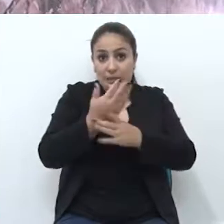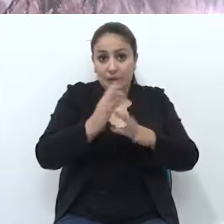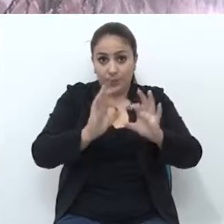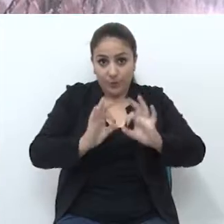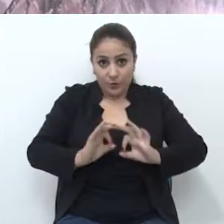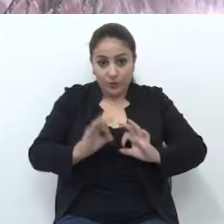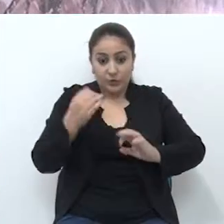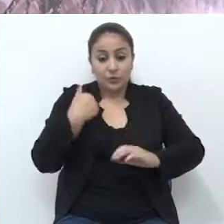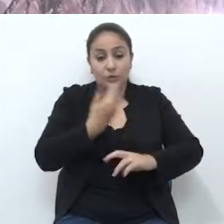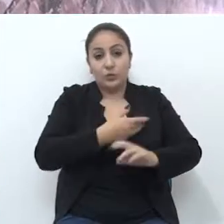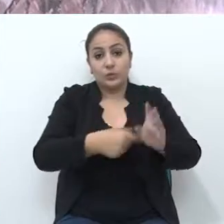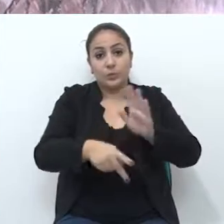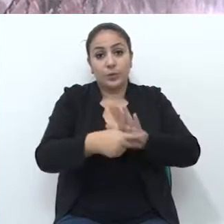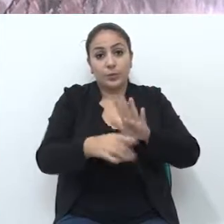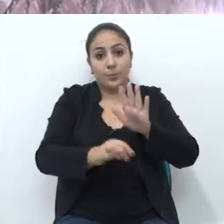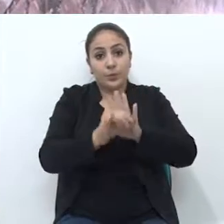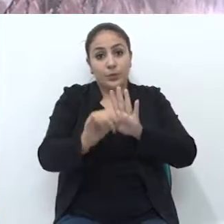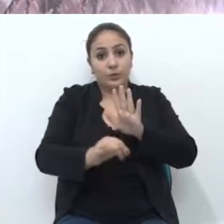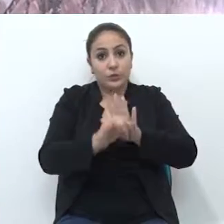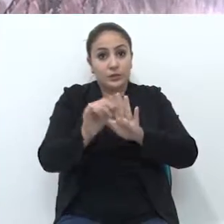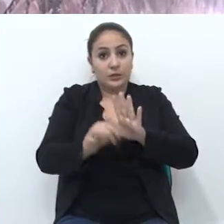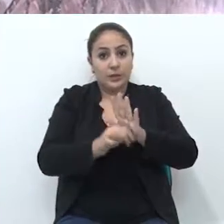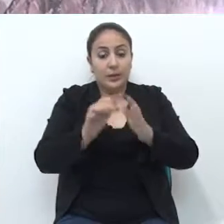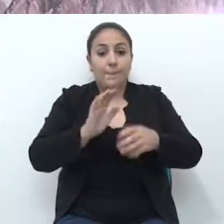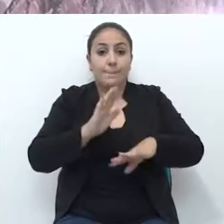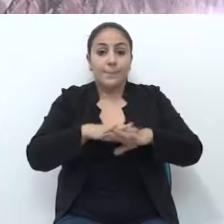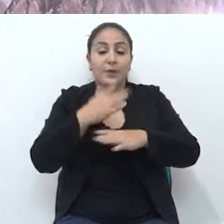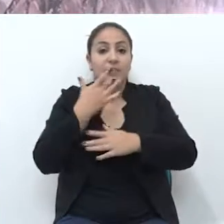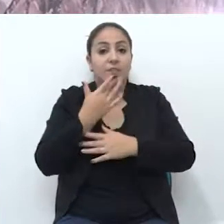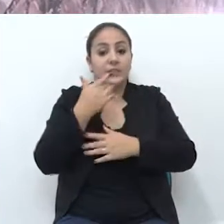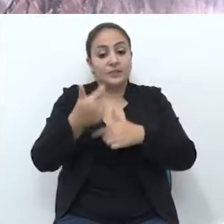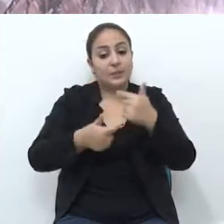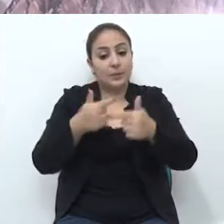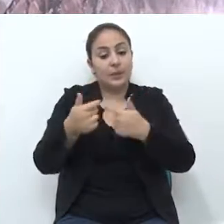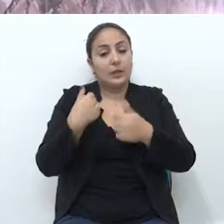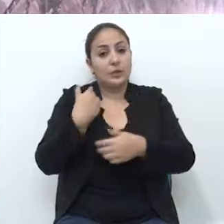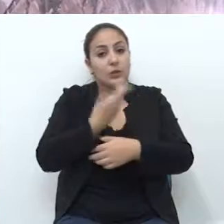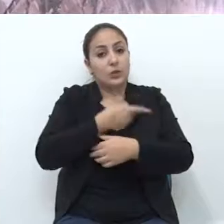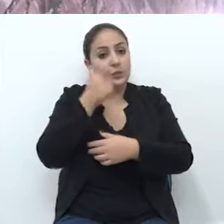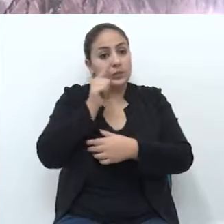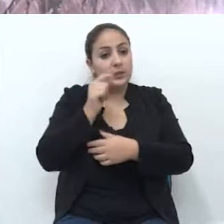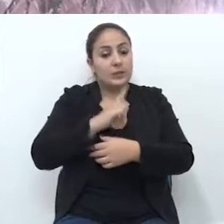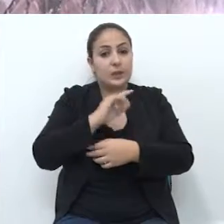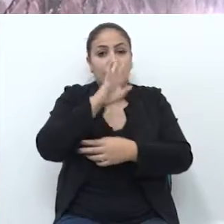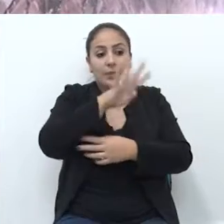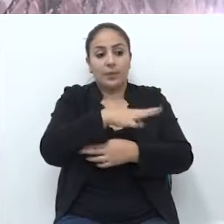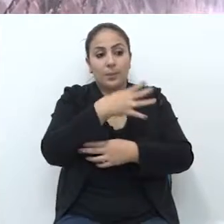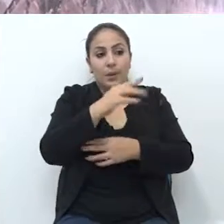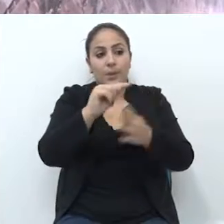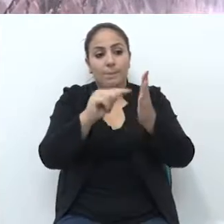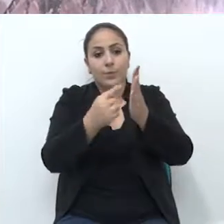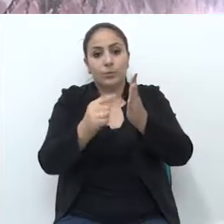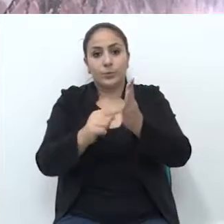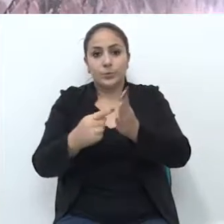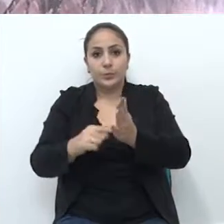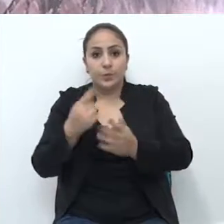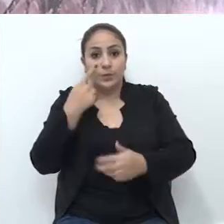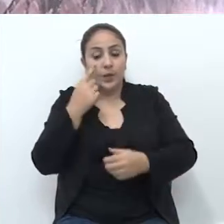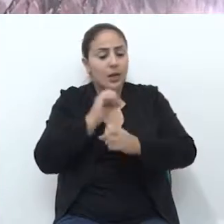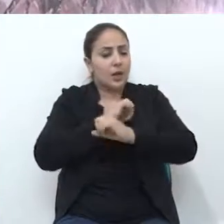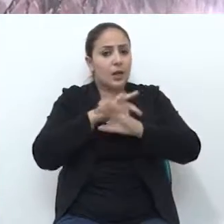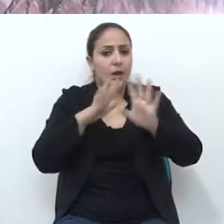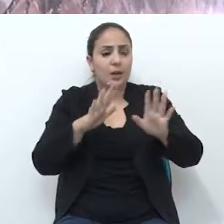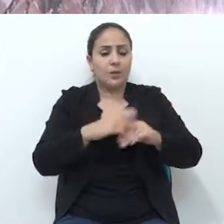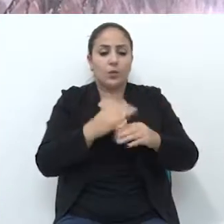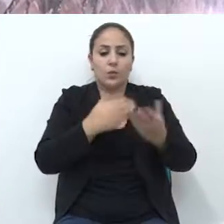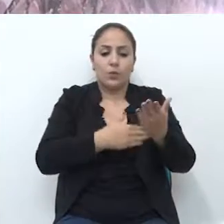projeto, que nós temos no próprio edital, os campos muito fáceis de se trabalhar, e nós vamos ter uma tabela de pontuação, para deixar